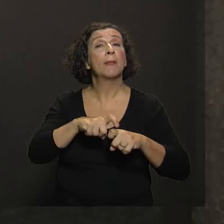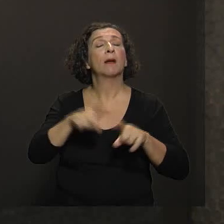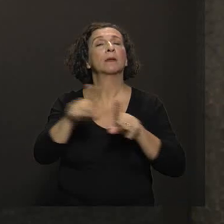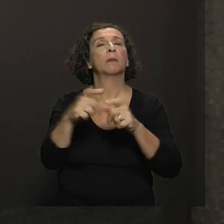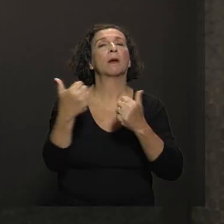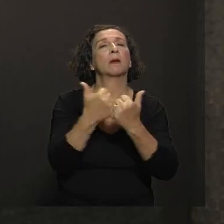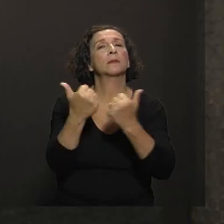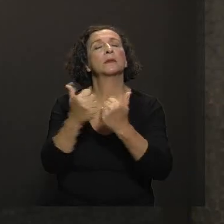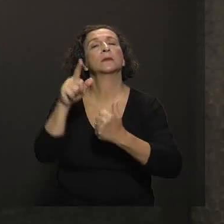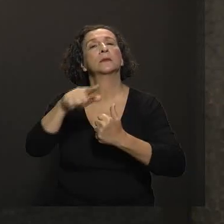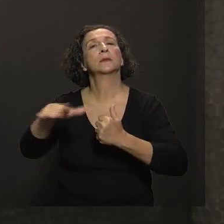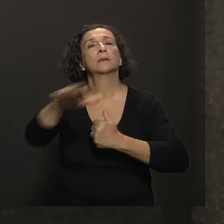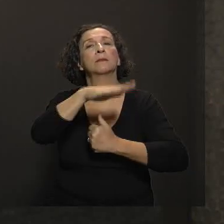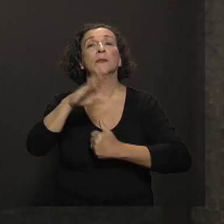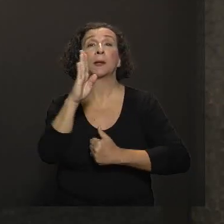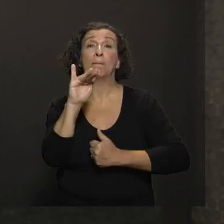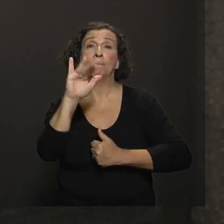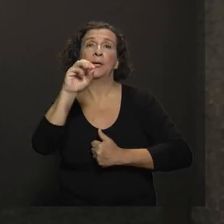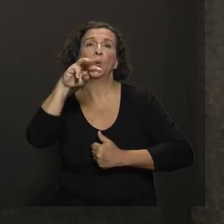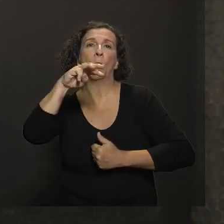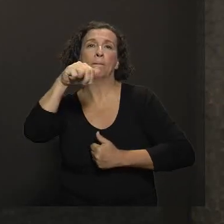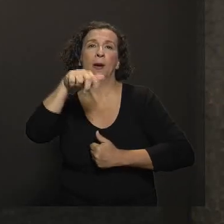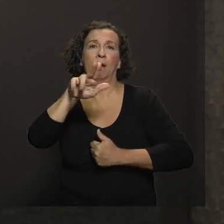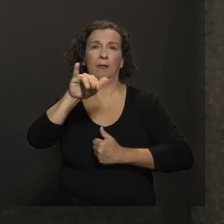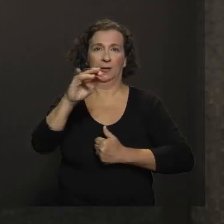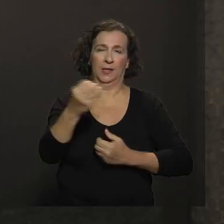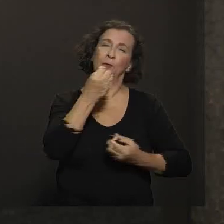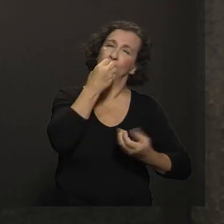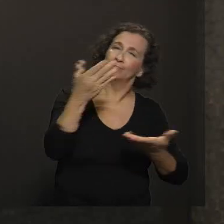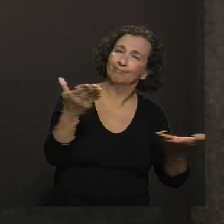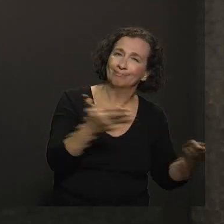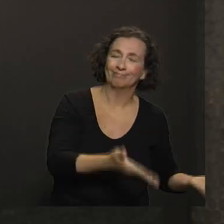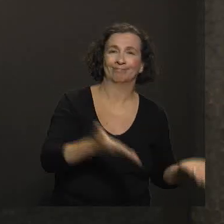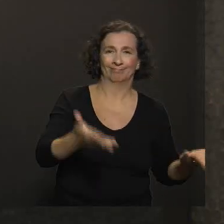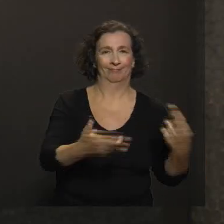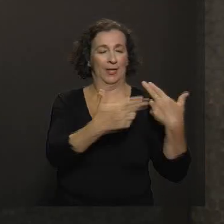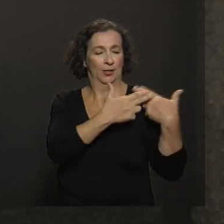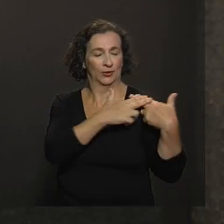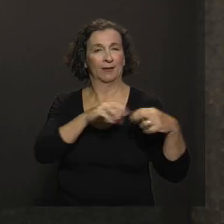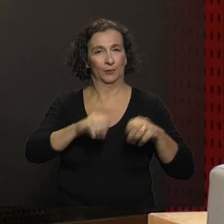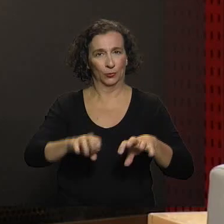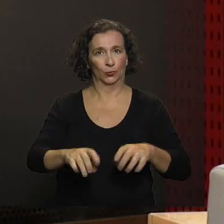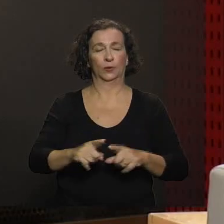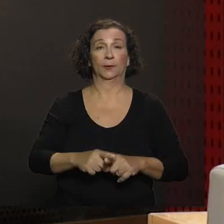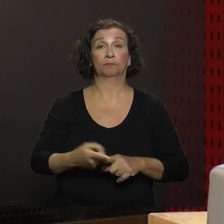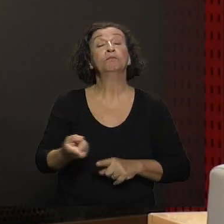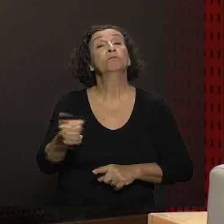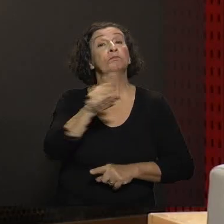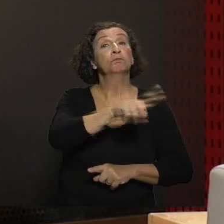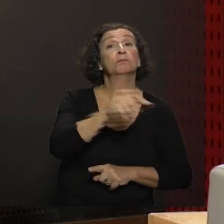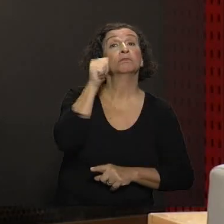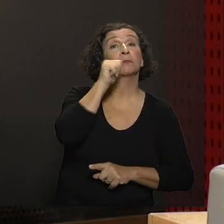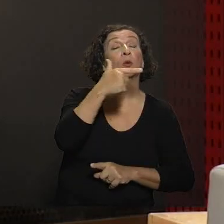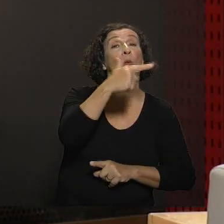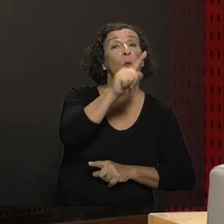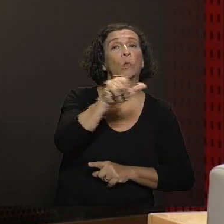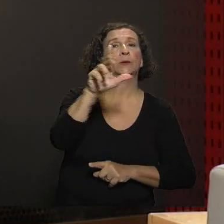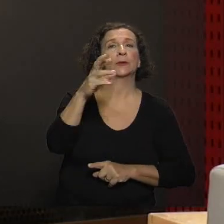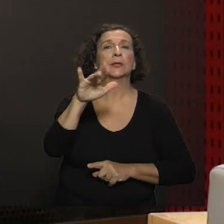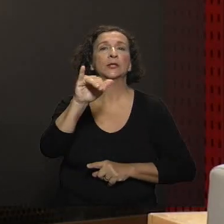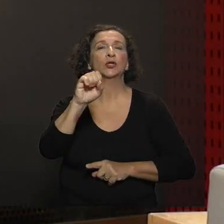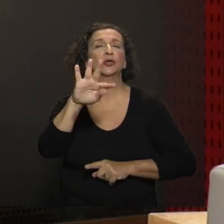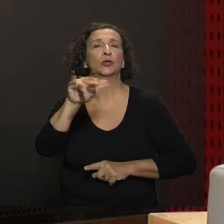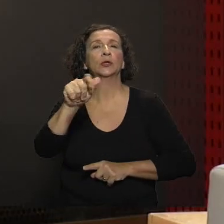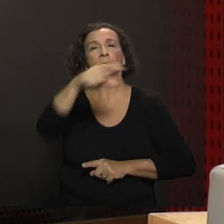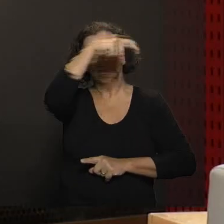Clínica de Biomanguinhos Fiocruz. Seja muito bem-vinda, Eliane, ao Hashtag Educa. E Cristina Lemos, enfermeira,